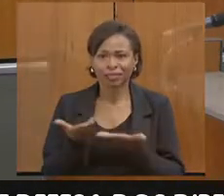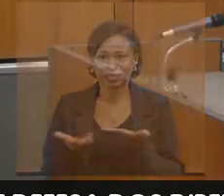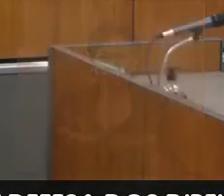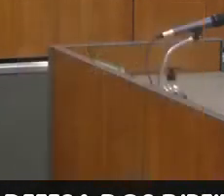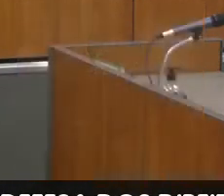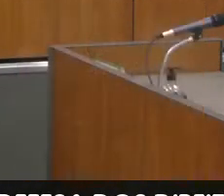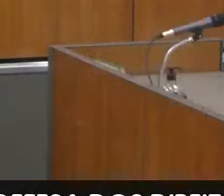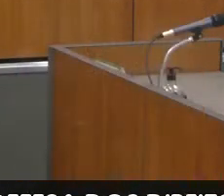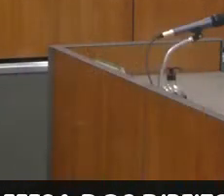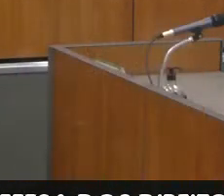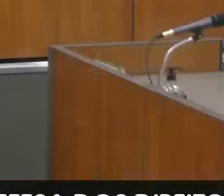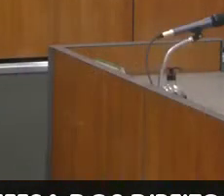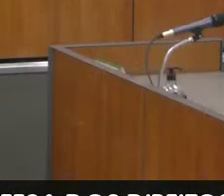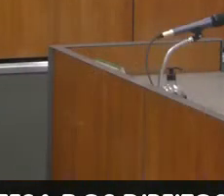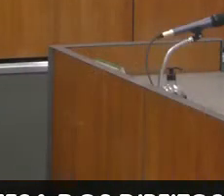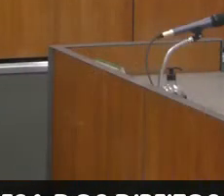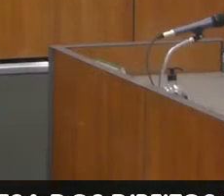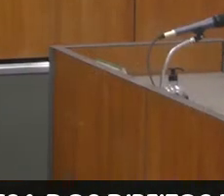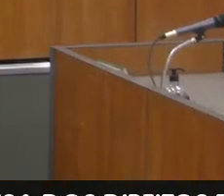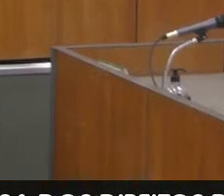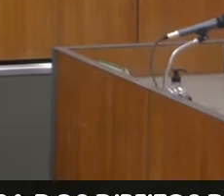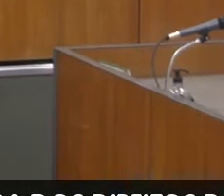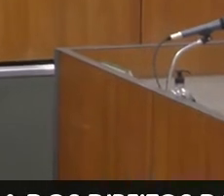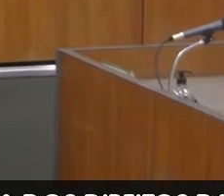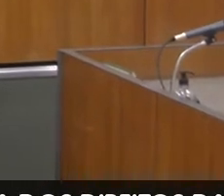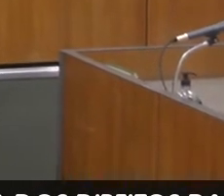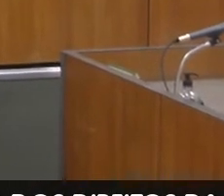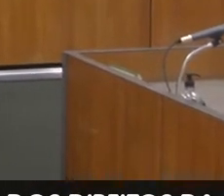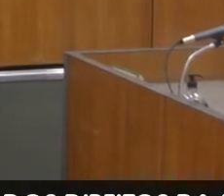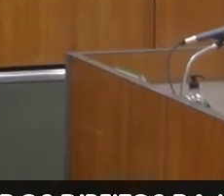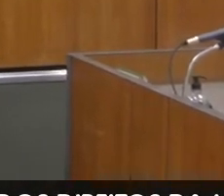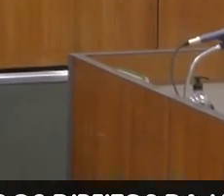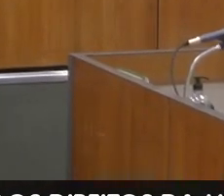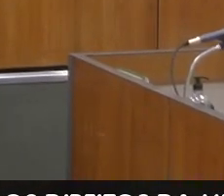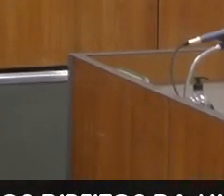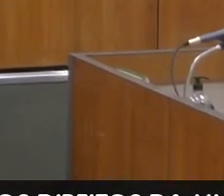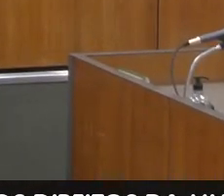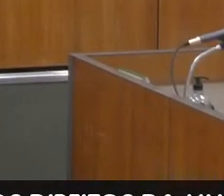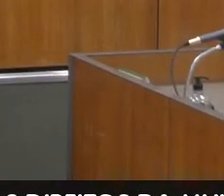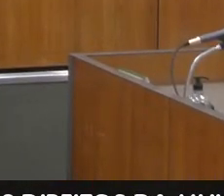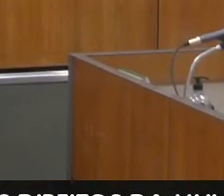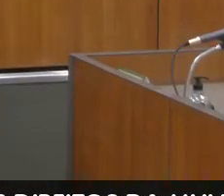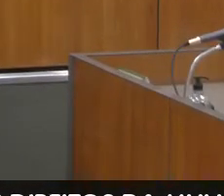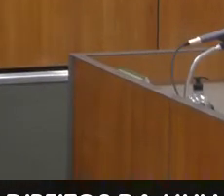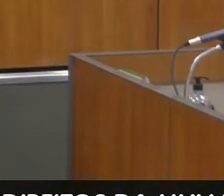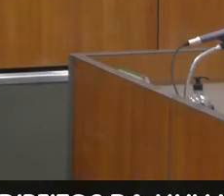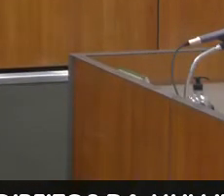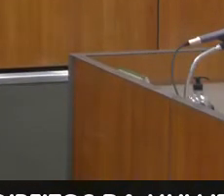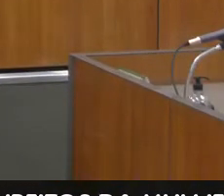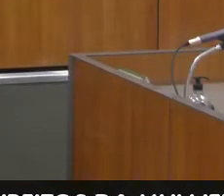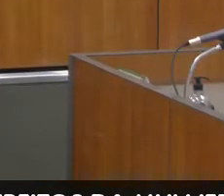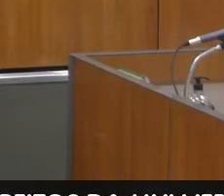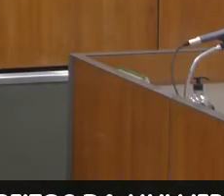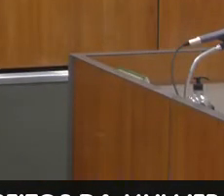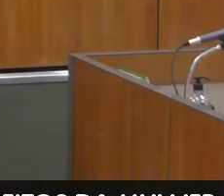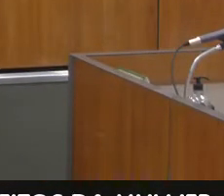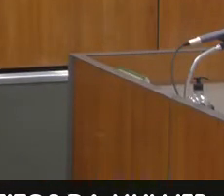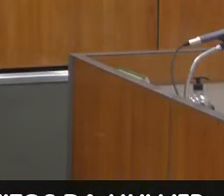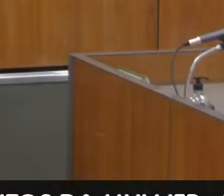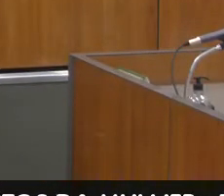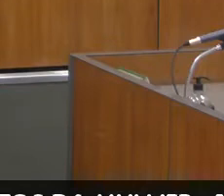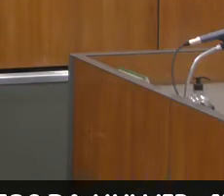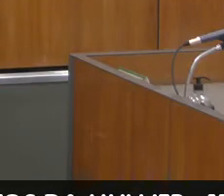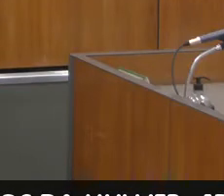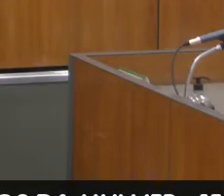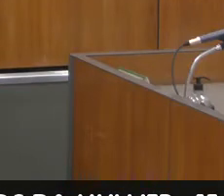também dessas crianças que as mães têm que levar. Bom, gente, considerando aqui que o nosso foco